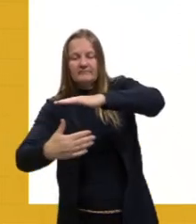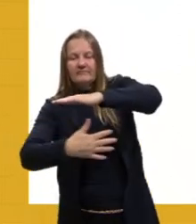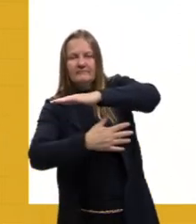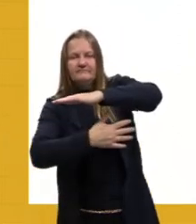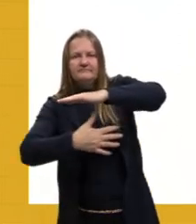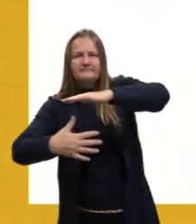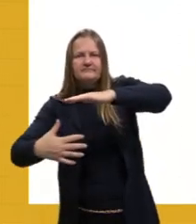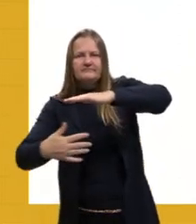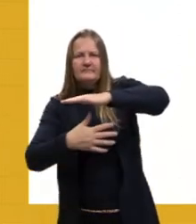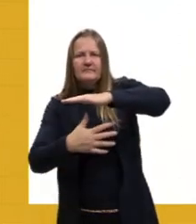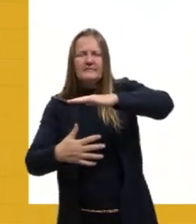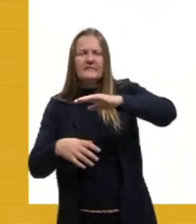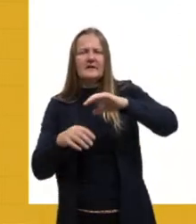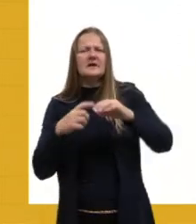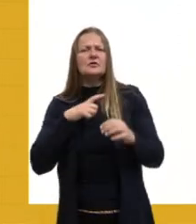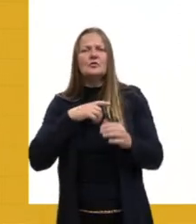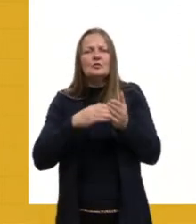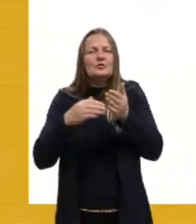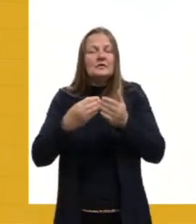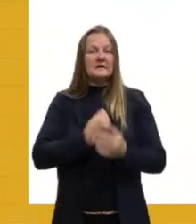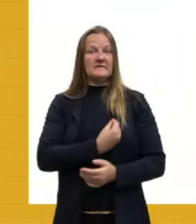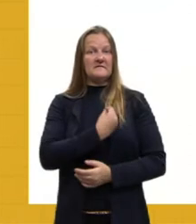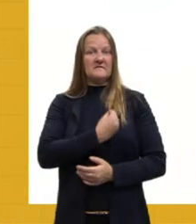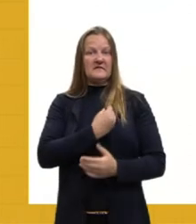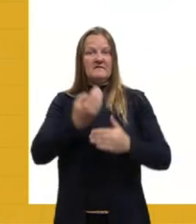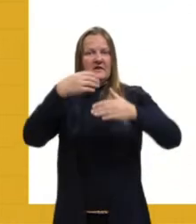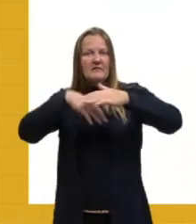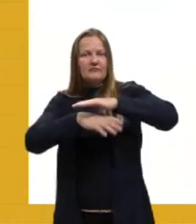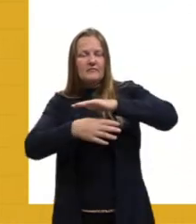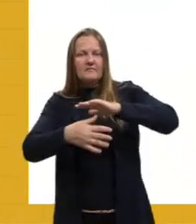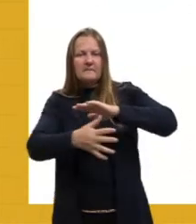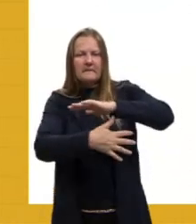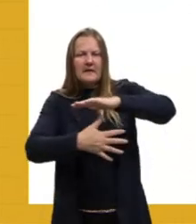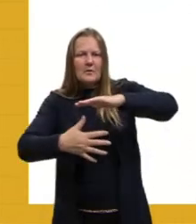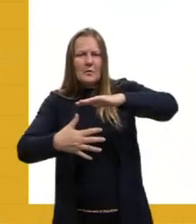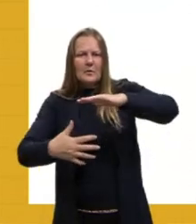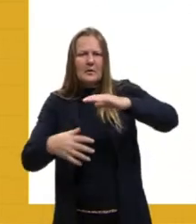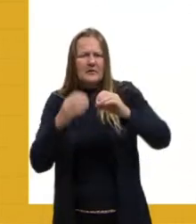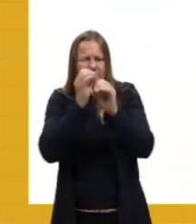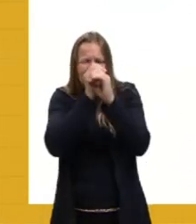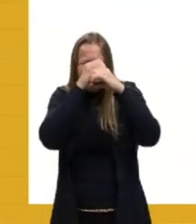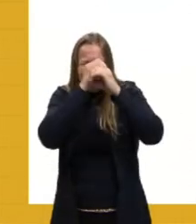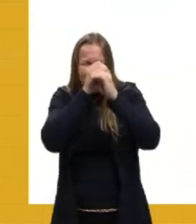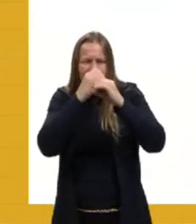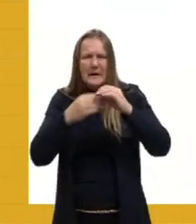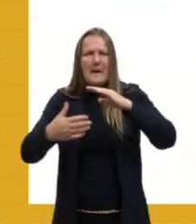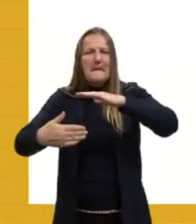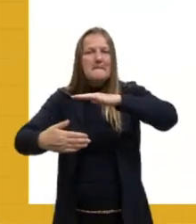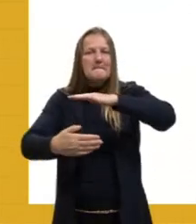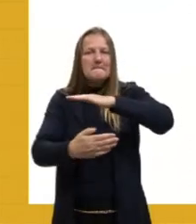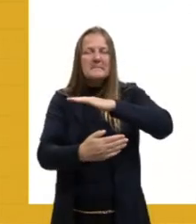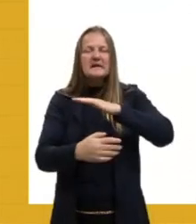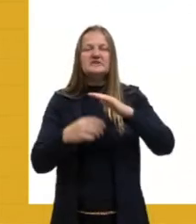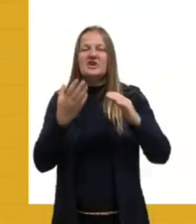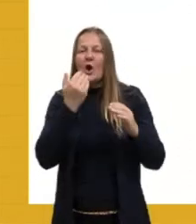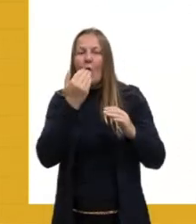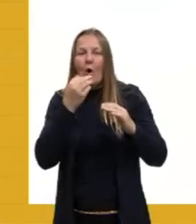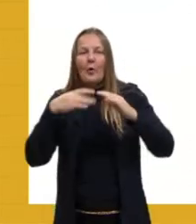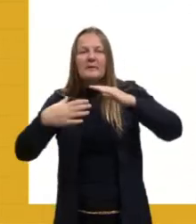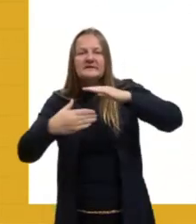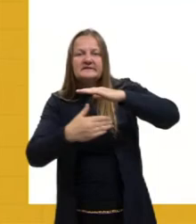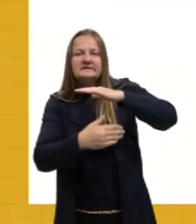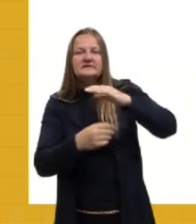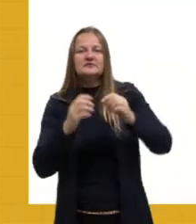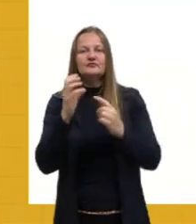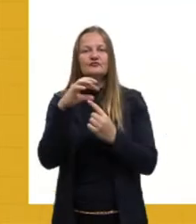as esponjas, as algas macroscópicas, os peixes herbívoros e